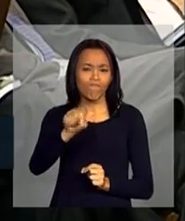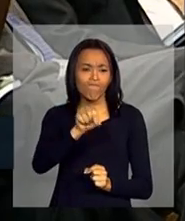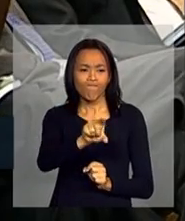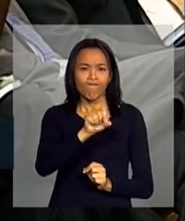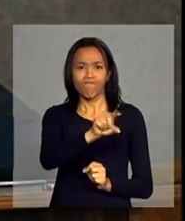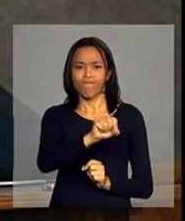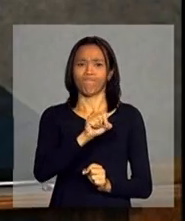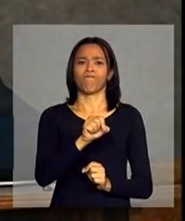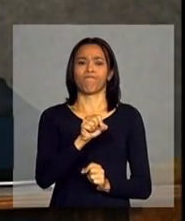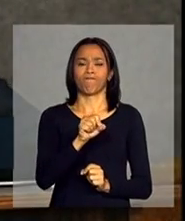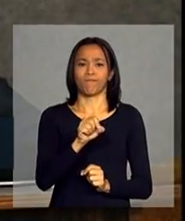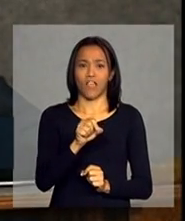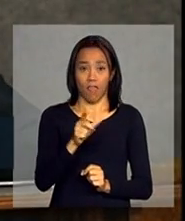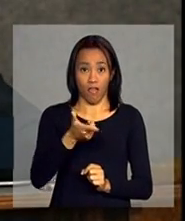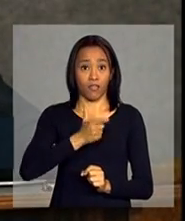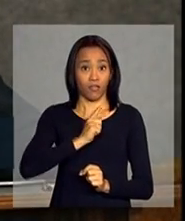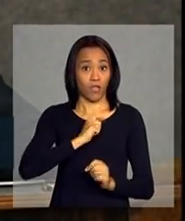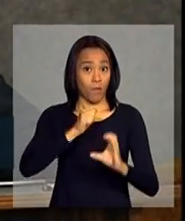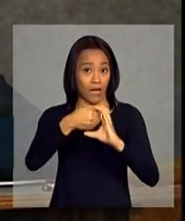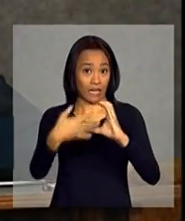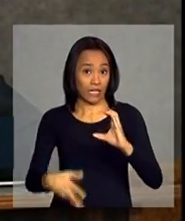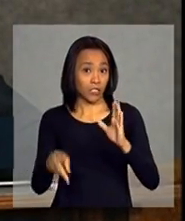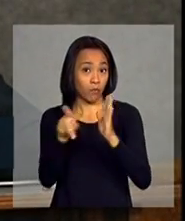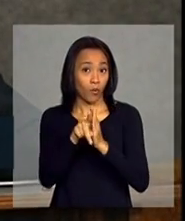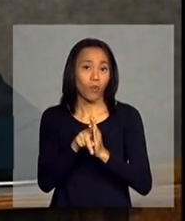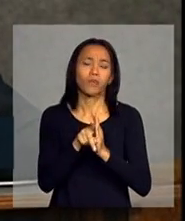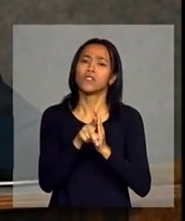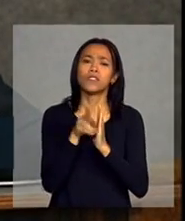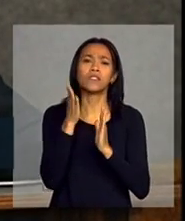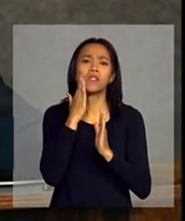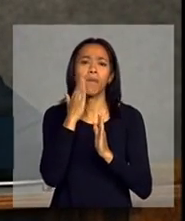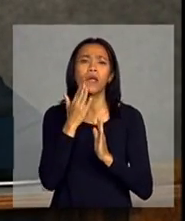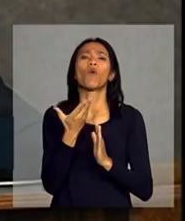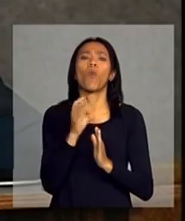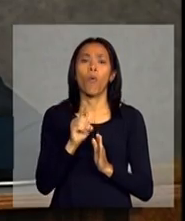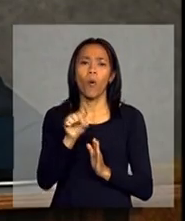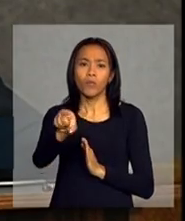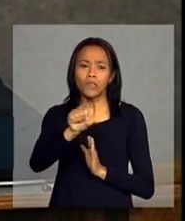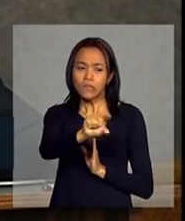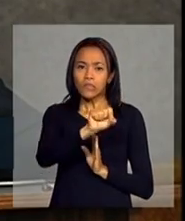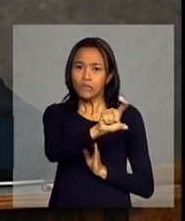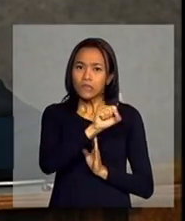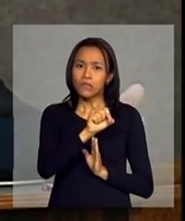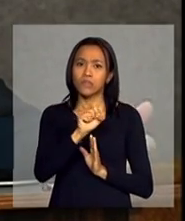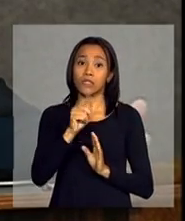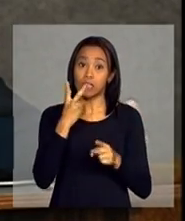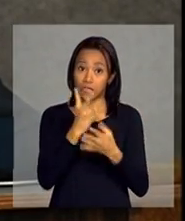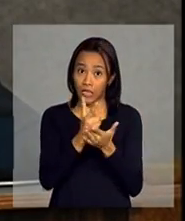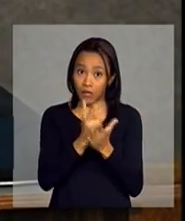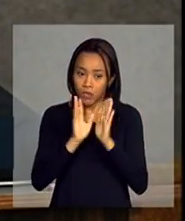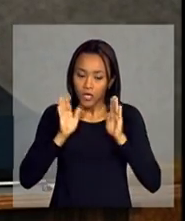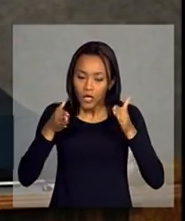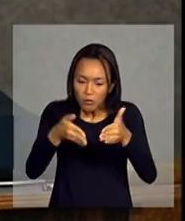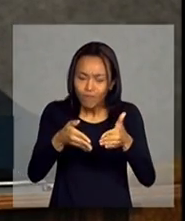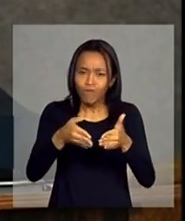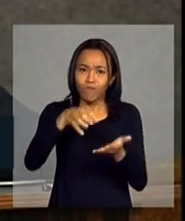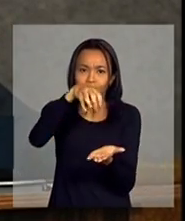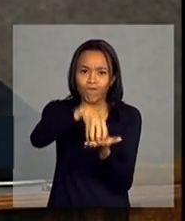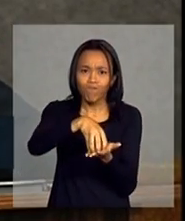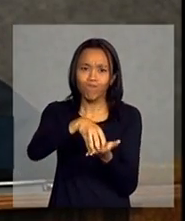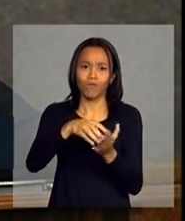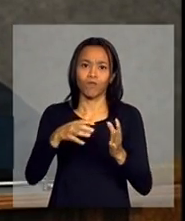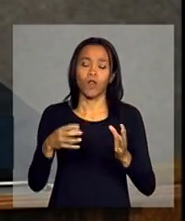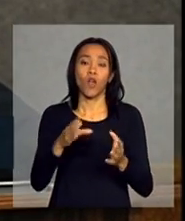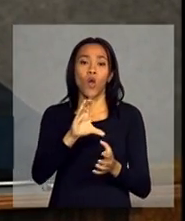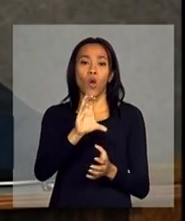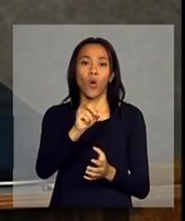ela tem a característica de escolhas, ela tende a ser muito concentracionista, do ponto de